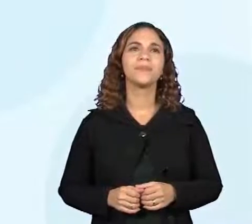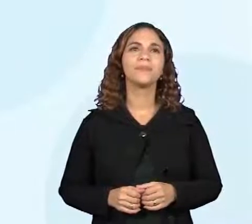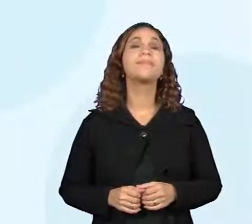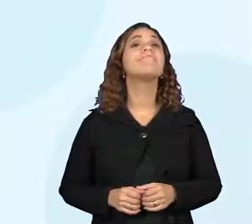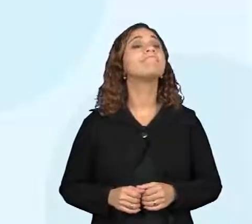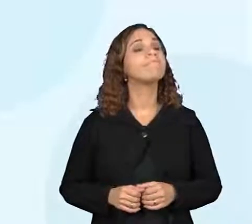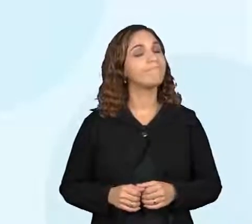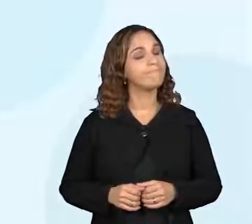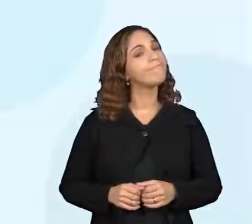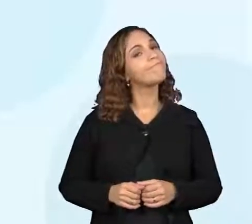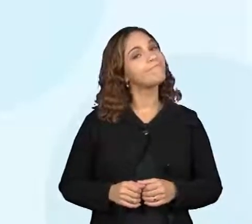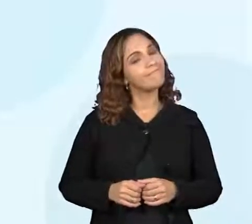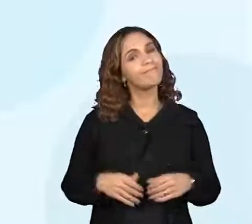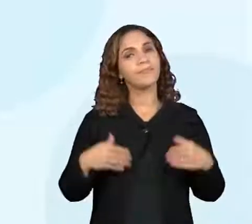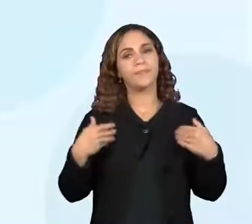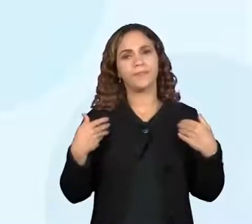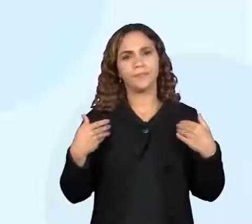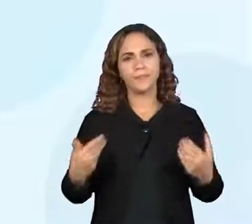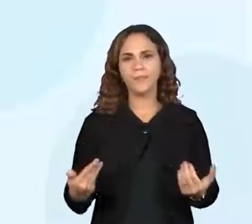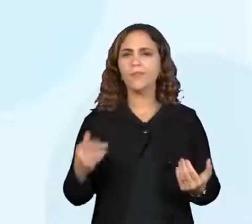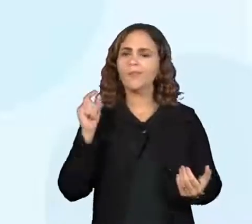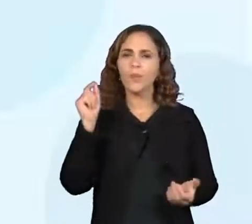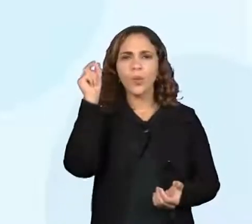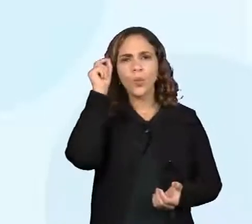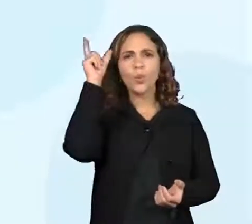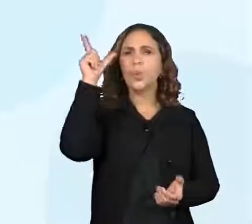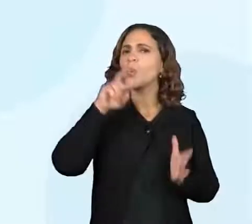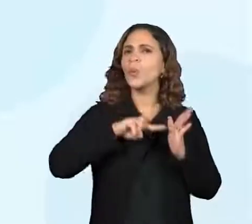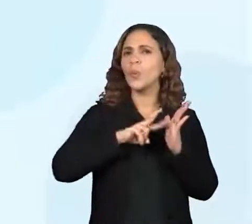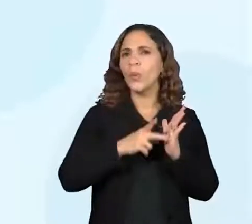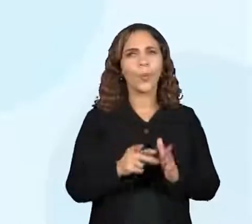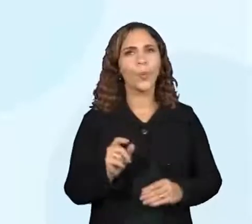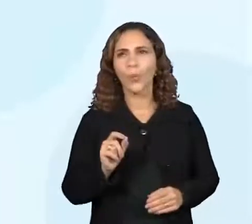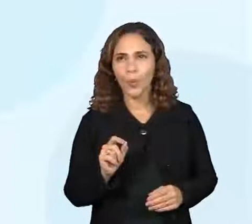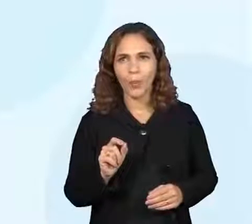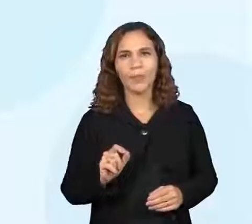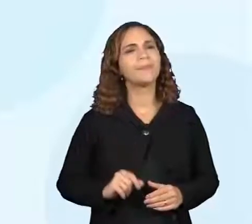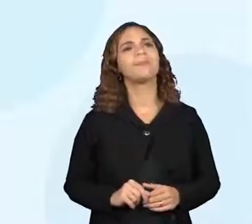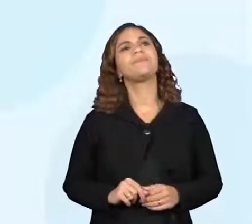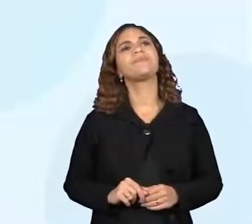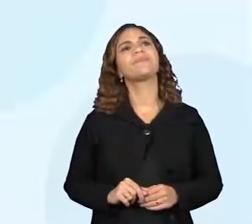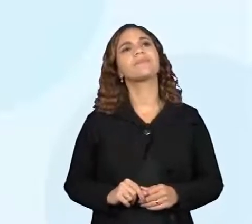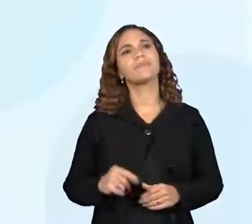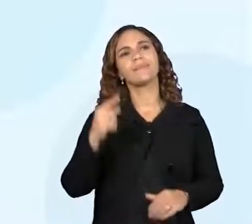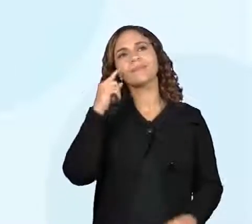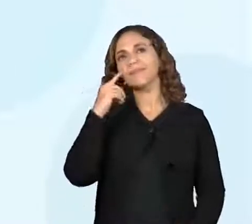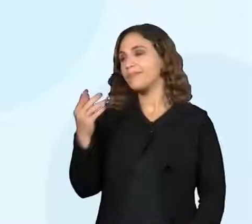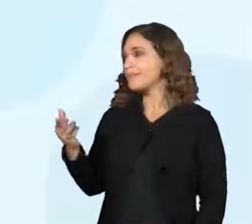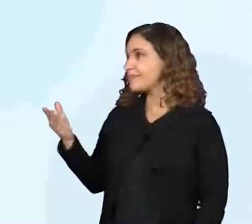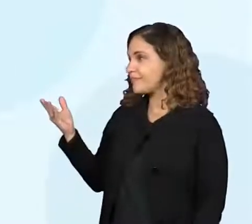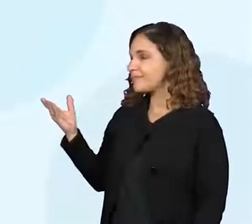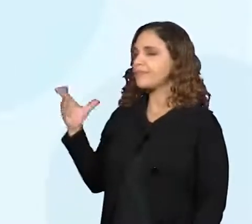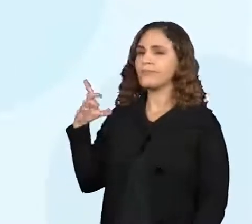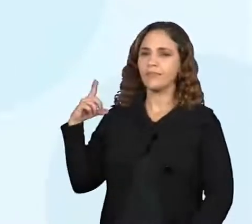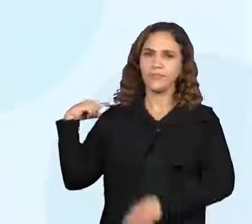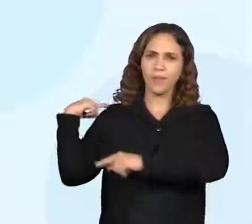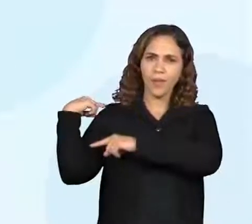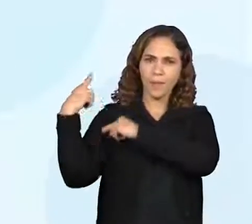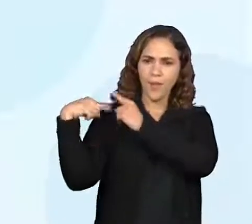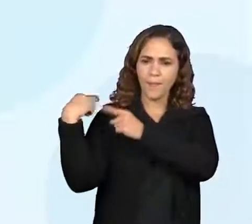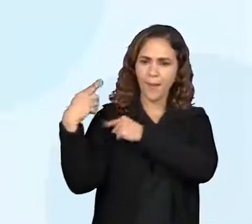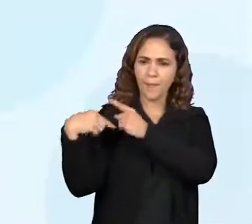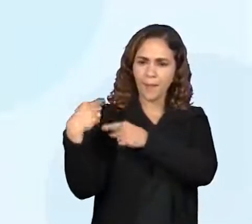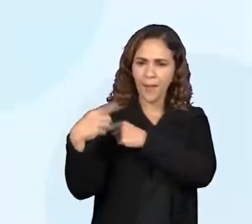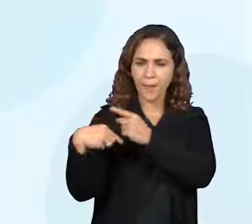Muito bem. Então, o que é cultura? Então, para a gente pensar em cultura, saberes e tradições de um